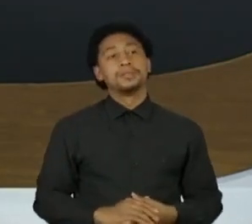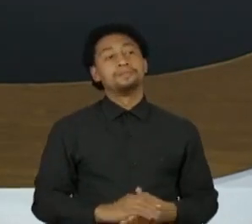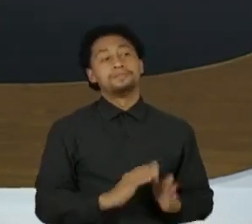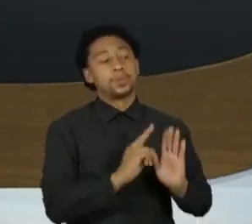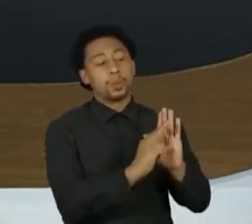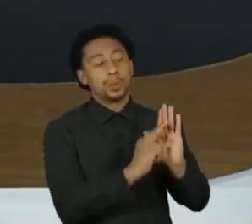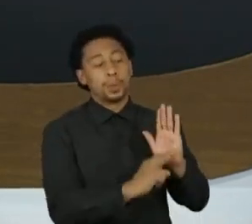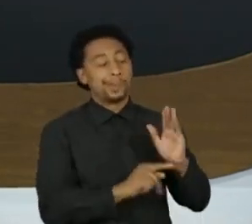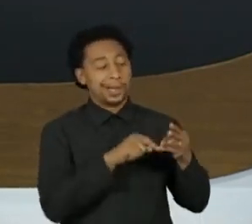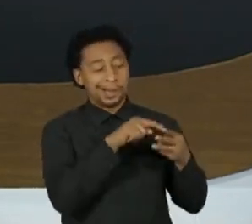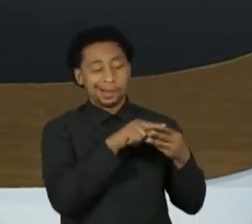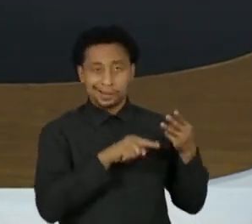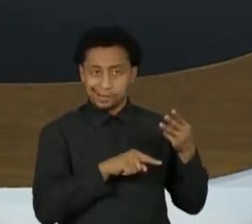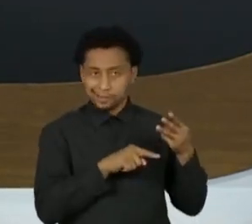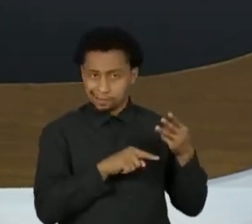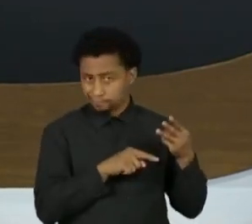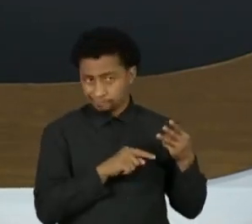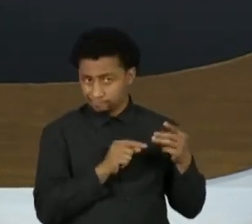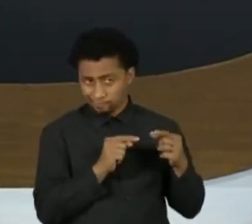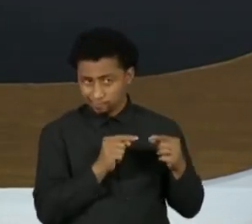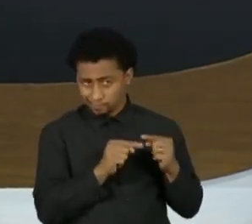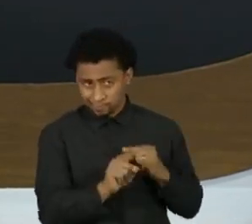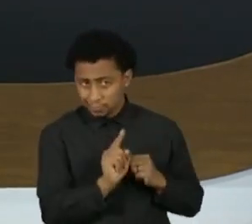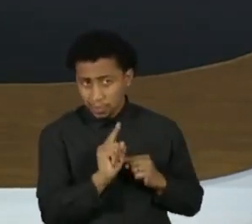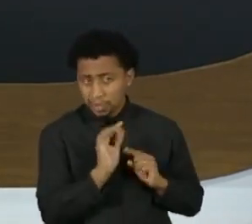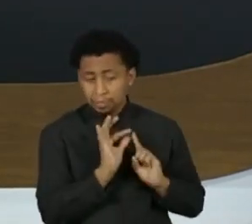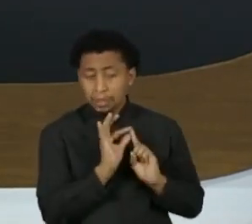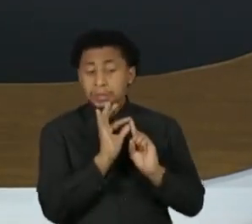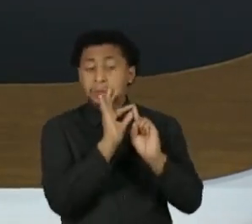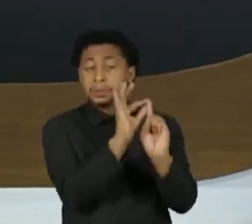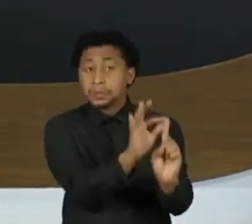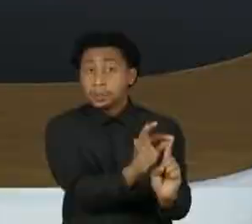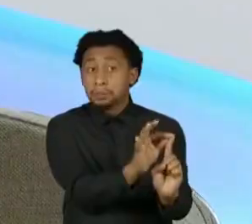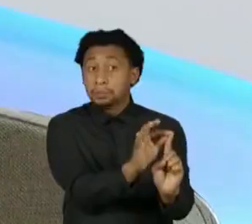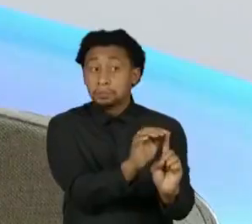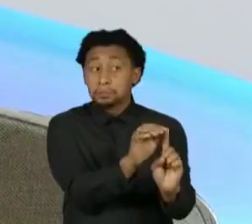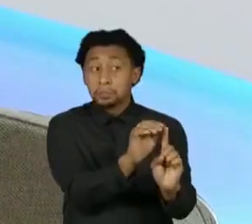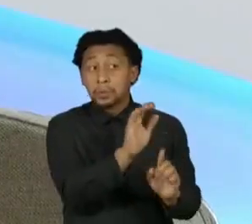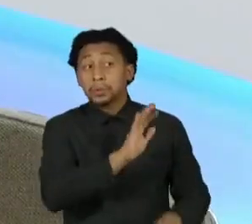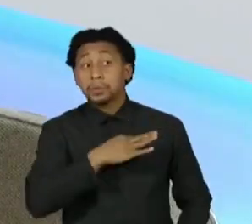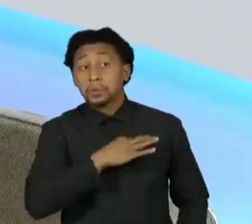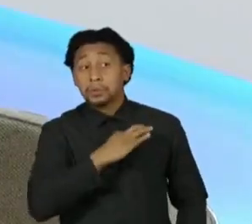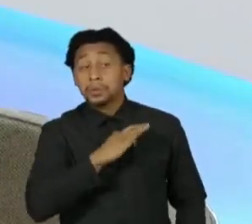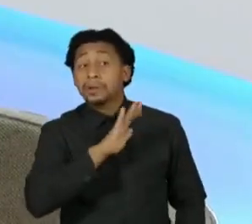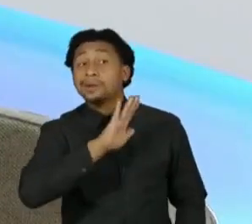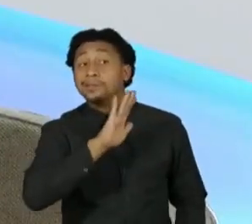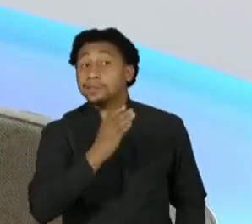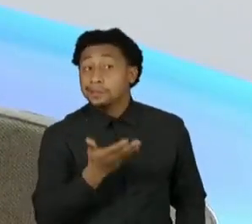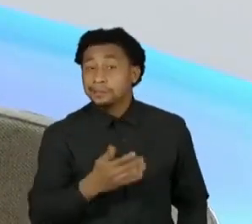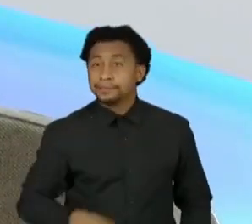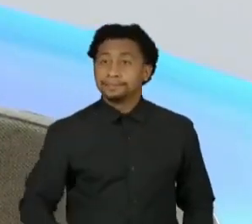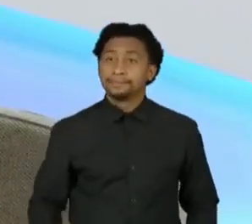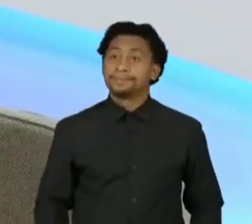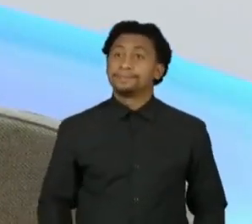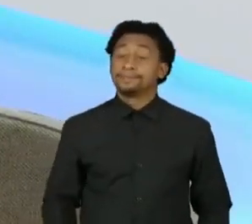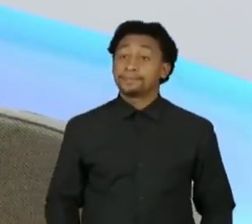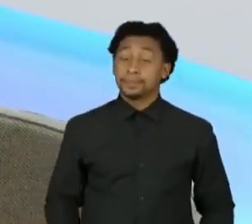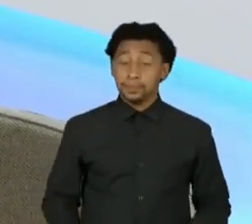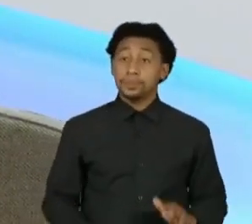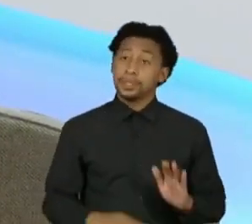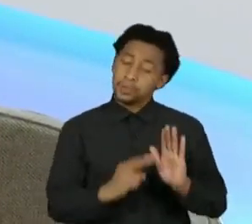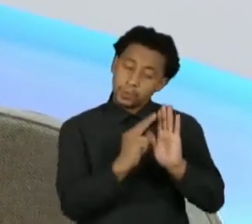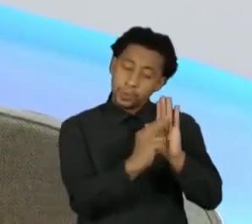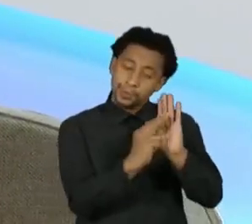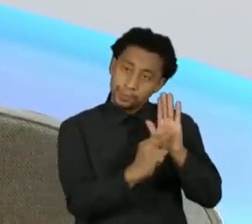o melhor instrumento para indicação do candidato? Acho que a lista, ela cumpre um papel muito